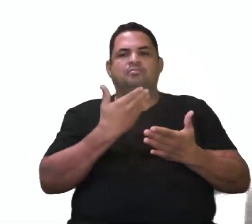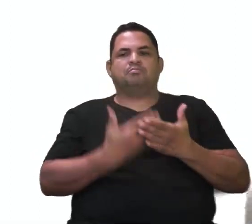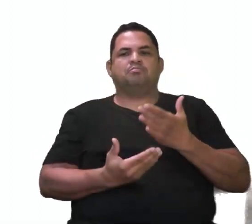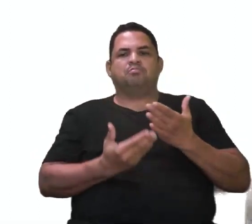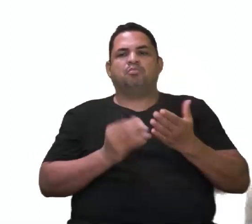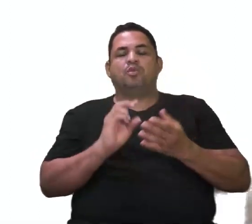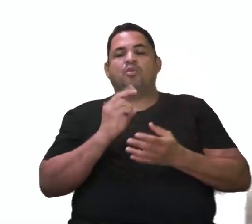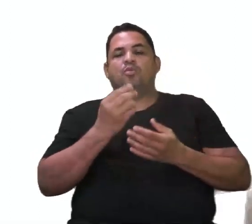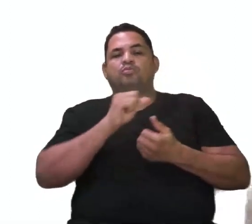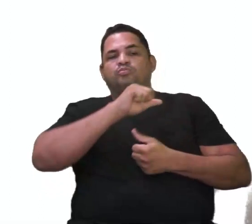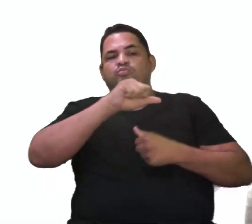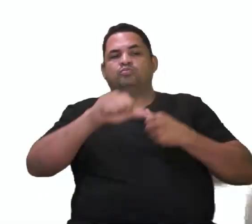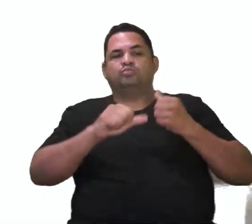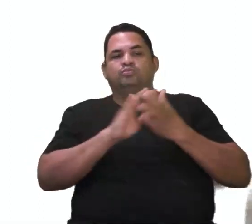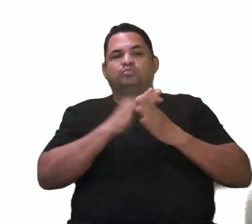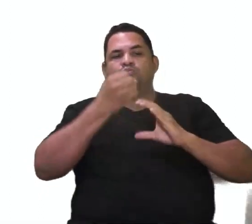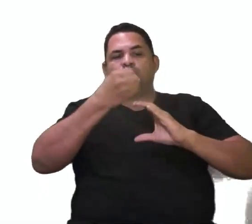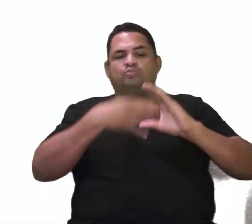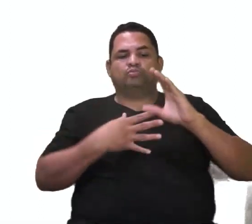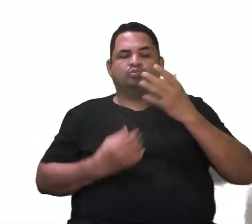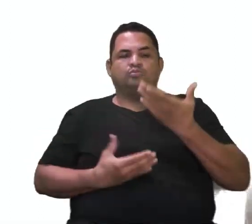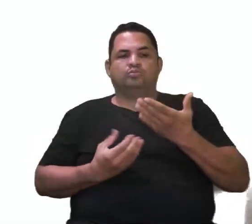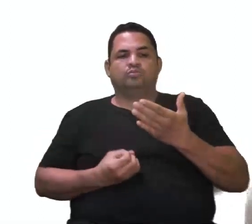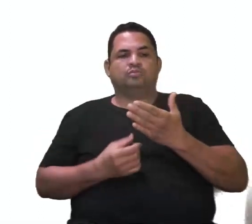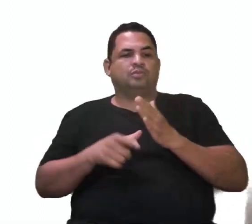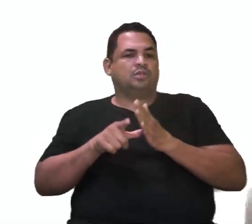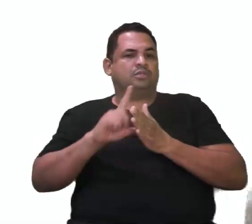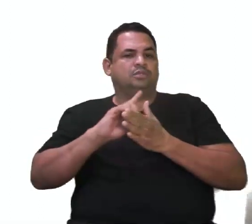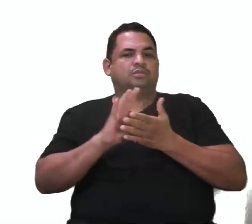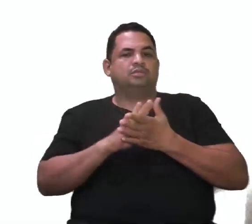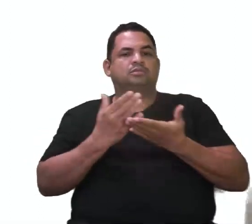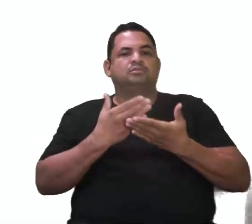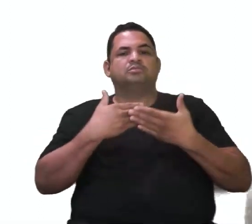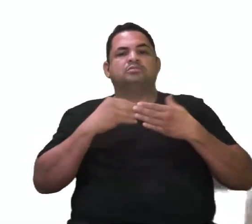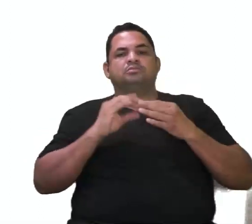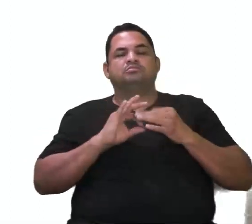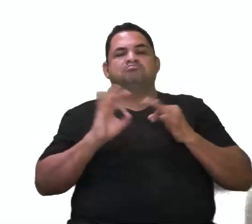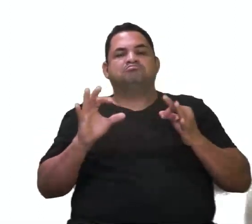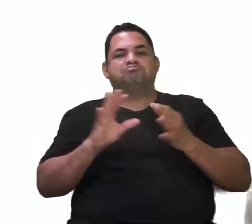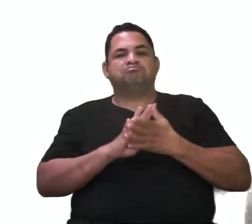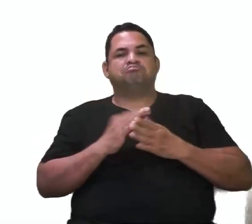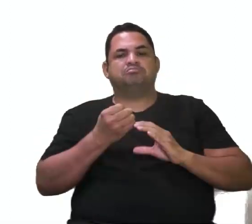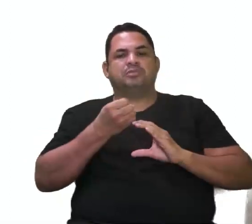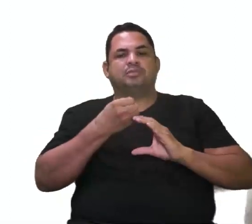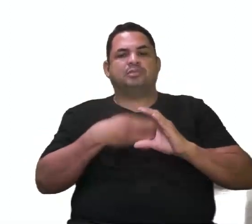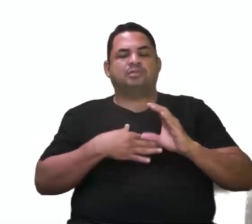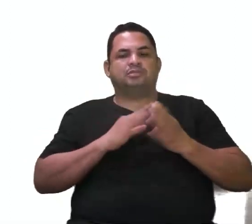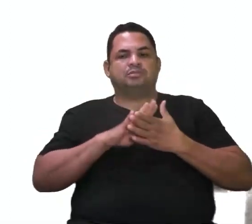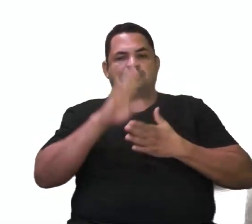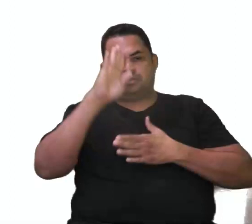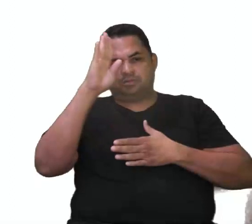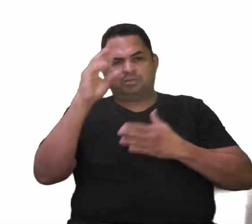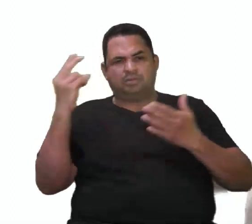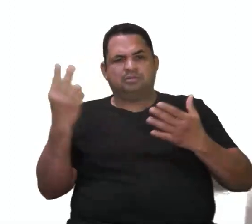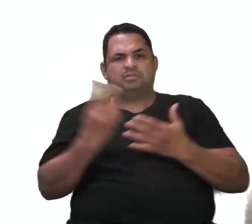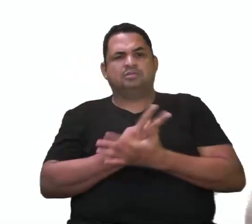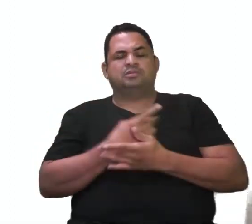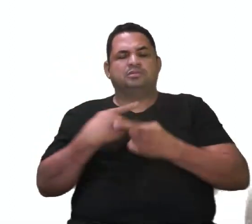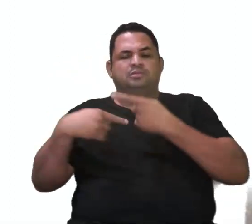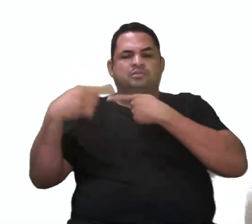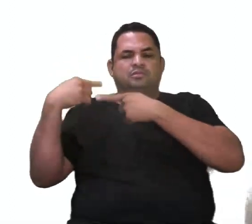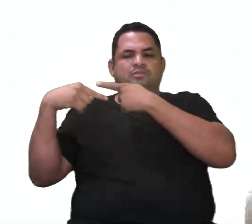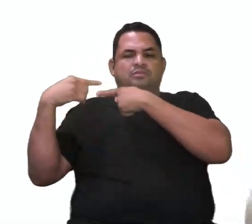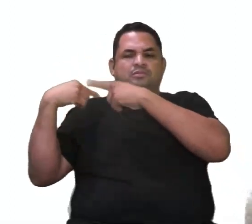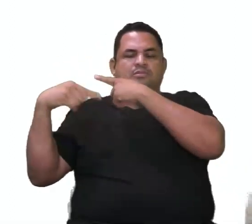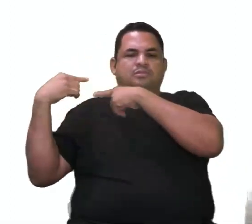perdeu ou modificou sua função original, deixando de exercer a função principal que ocorria